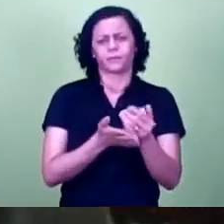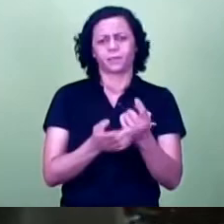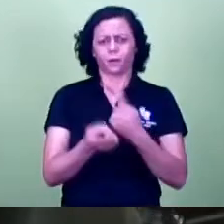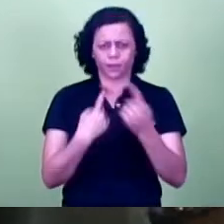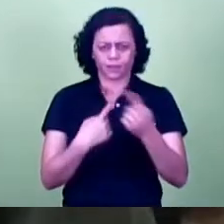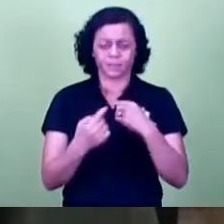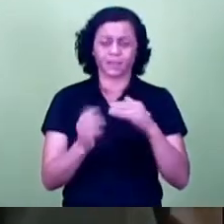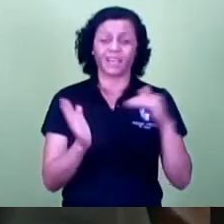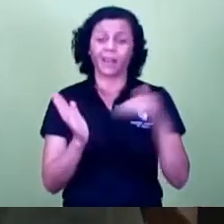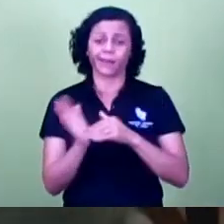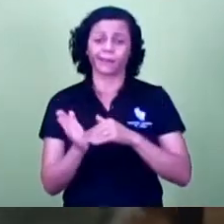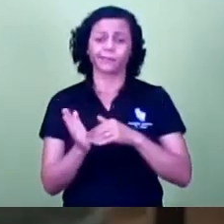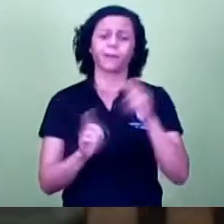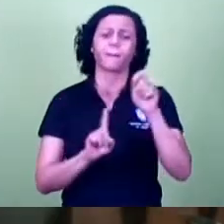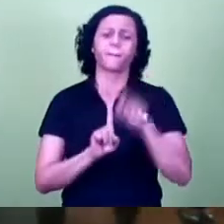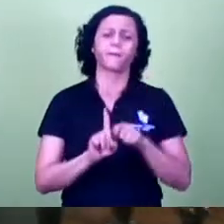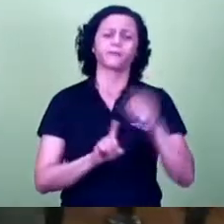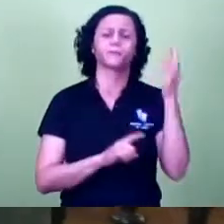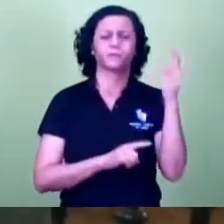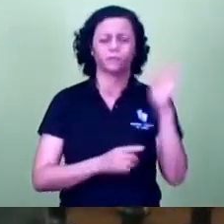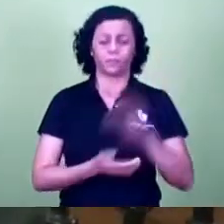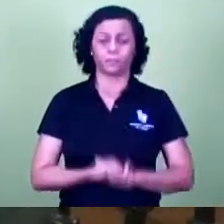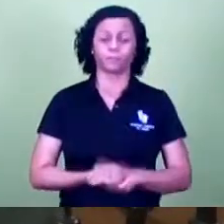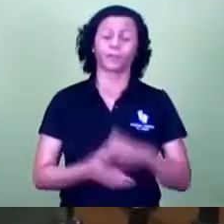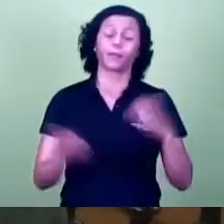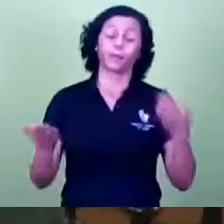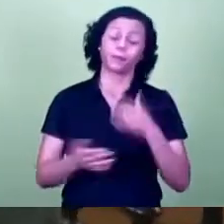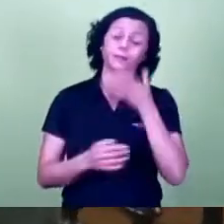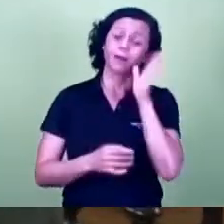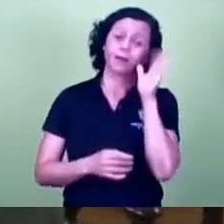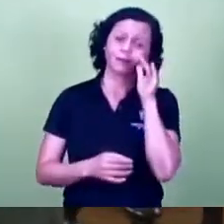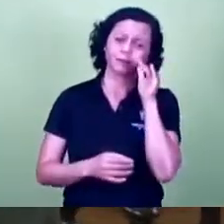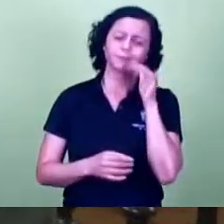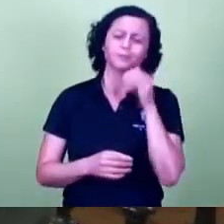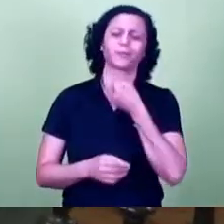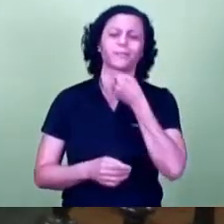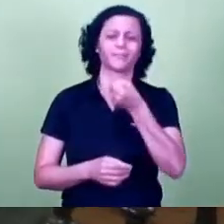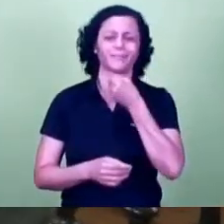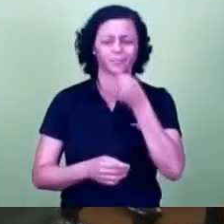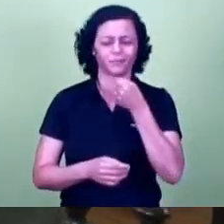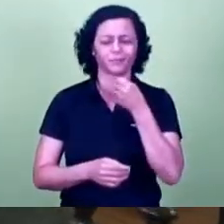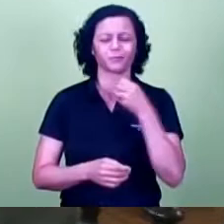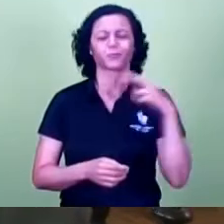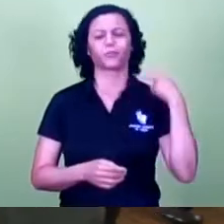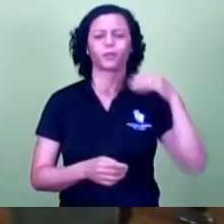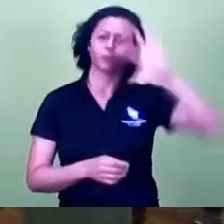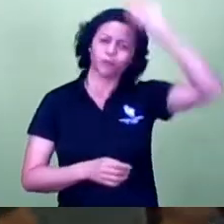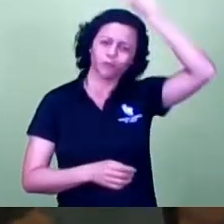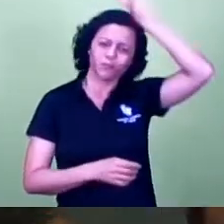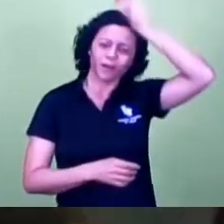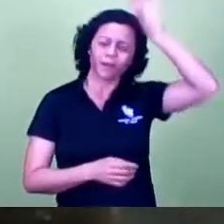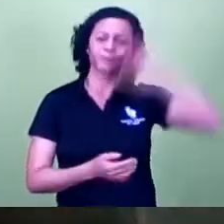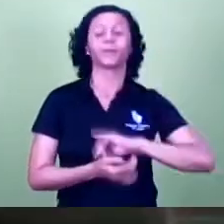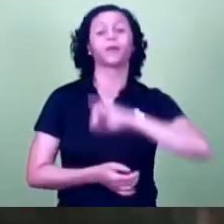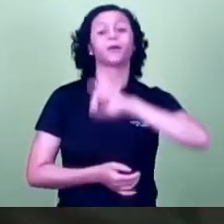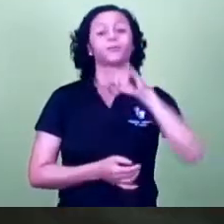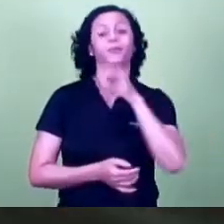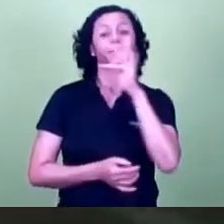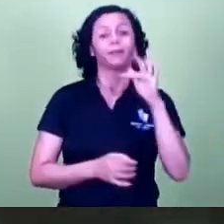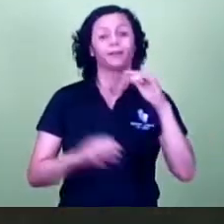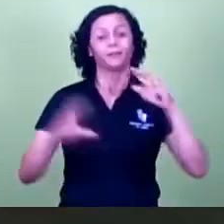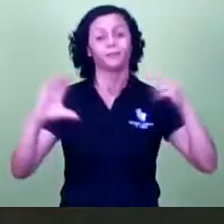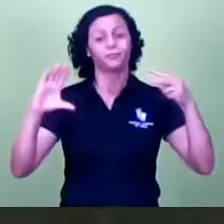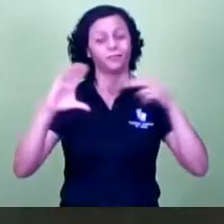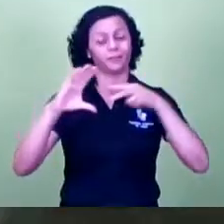você acompanhou a entrevista com o vereador Wagner de Oliveira, do PSB. JFTV Câmara, Juiz de Fora, se encontra